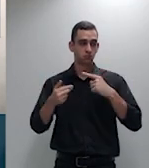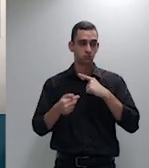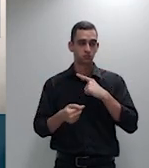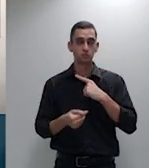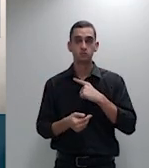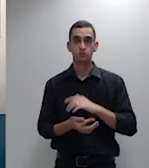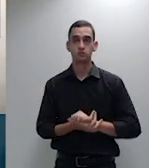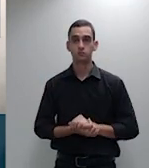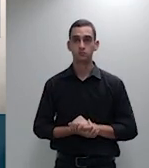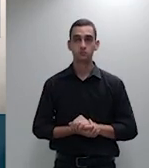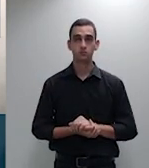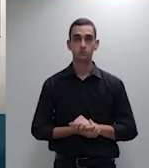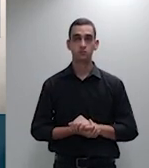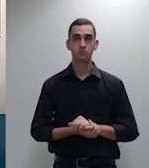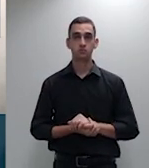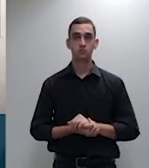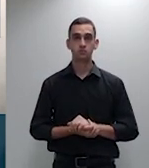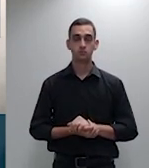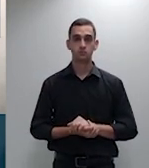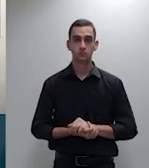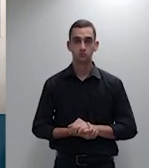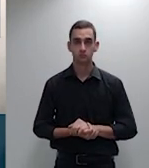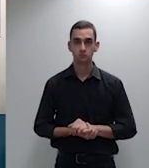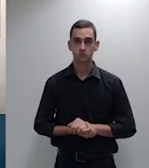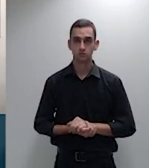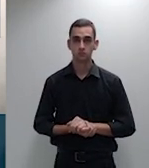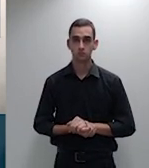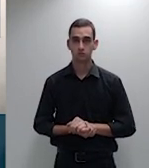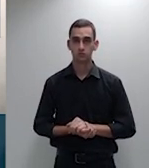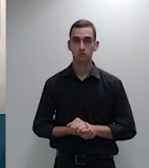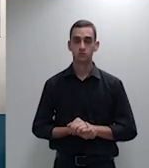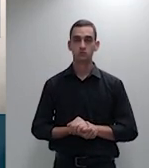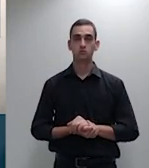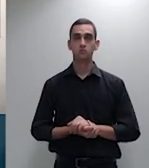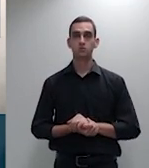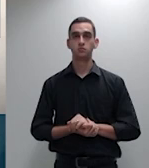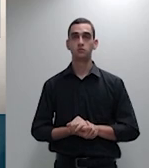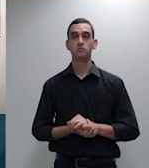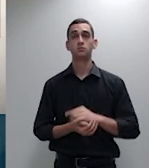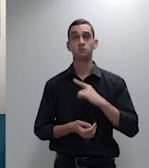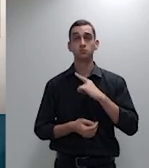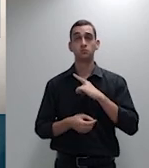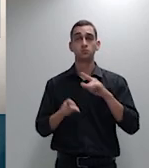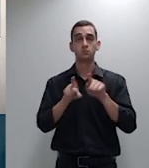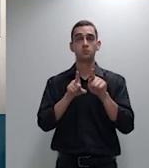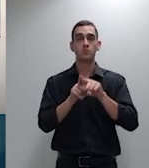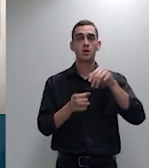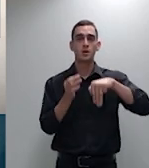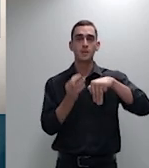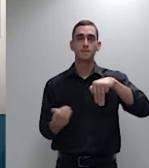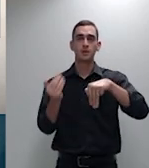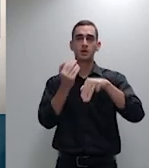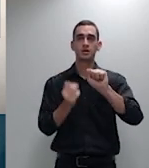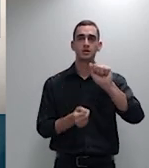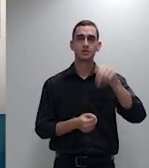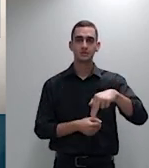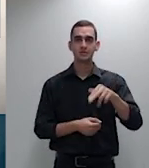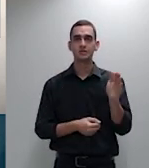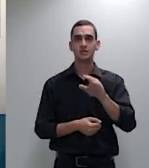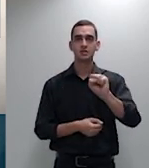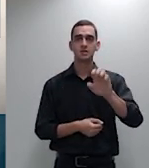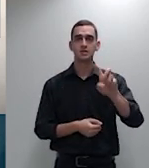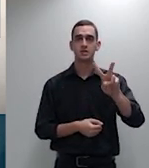e esta proposta do ministro Sanseverino que tem tudo a ver que é o tema 1116